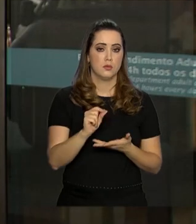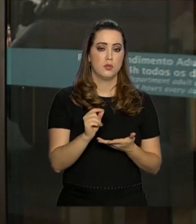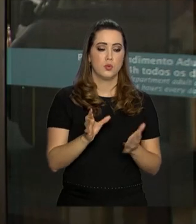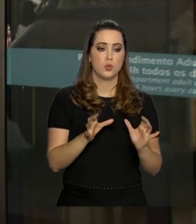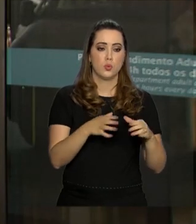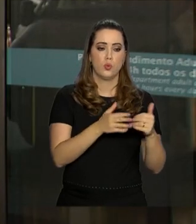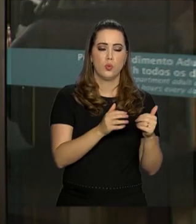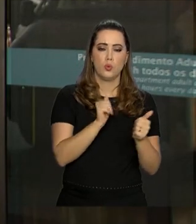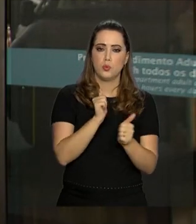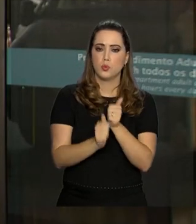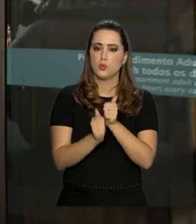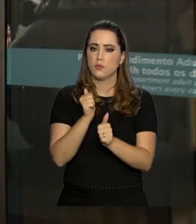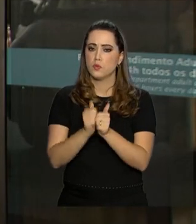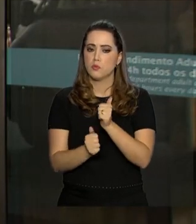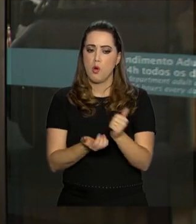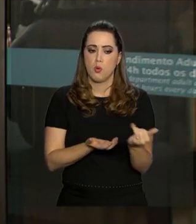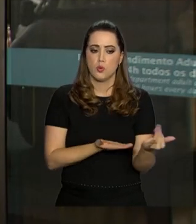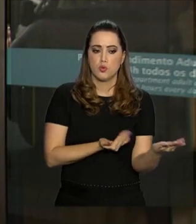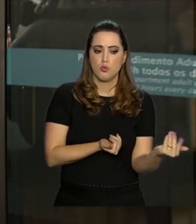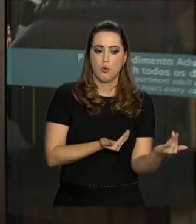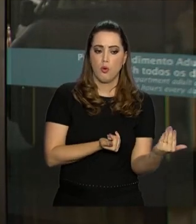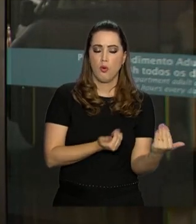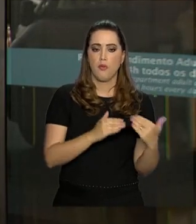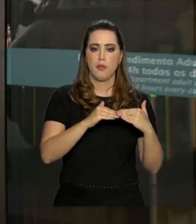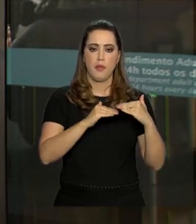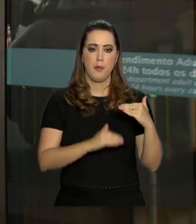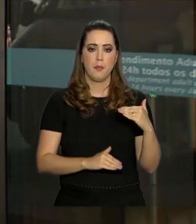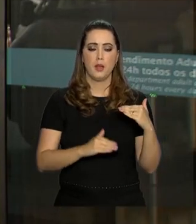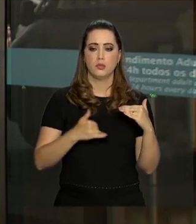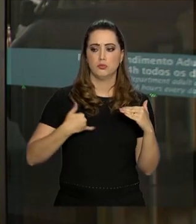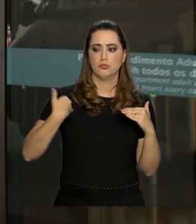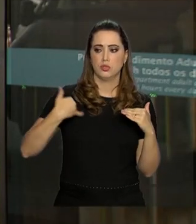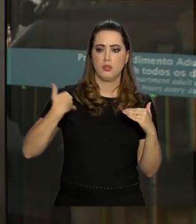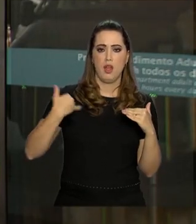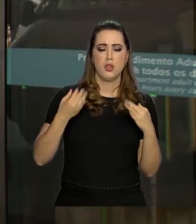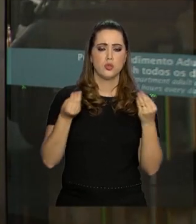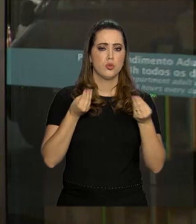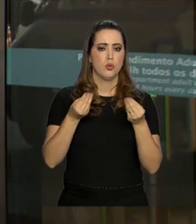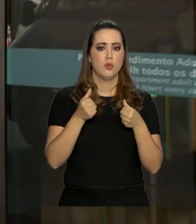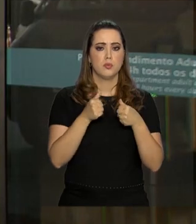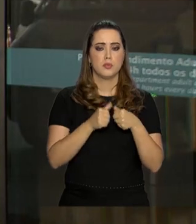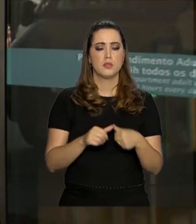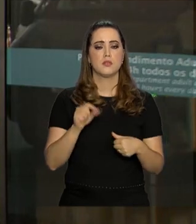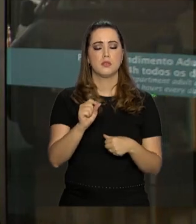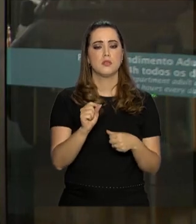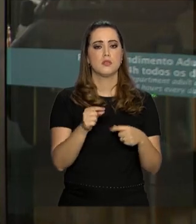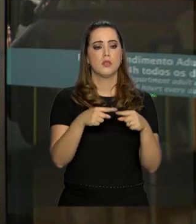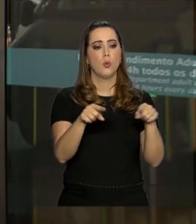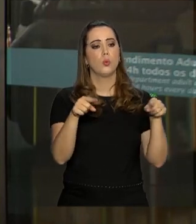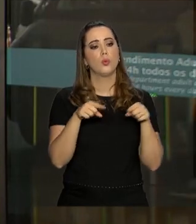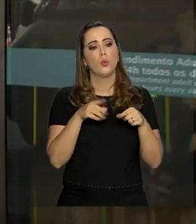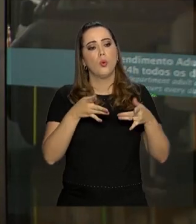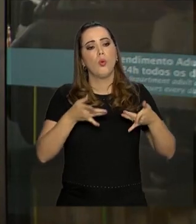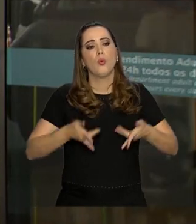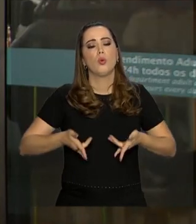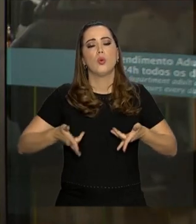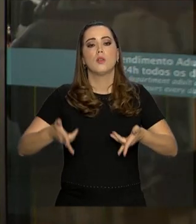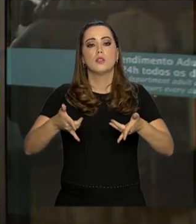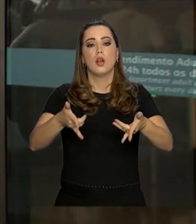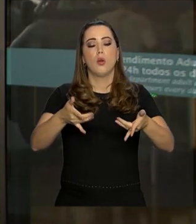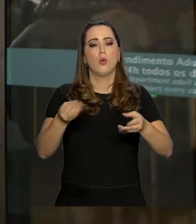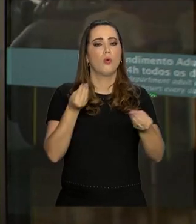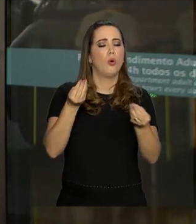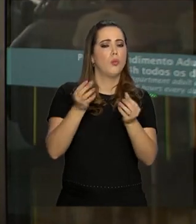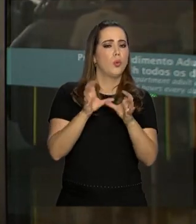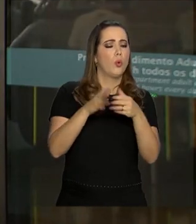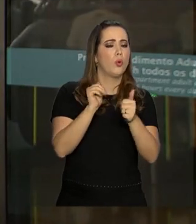jogadores, principalmente adolescentes e menores de idade Estão sendo acomodados dentro dos clubes de futebol Querem